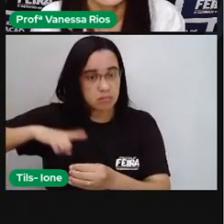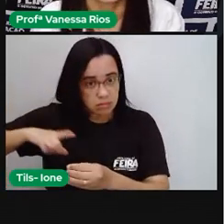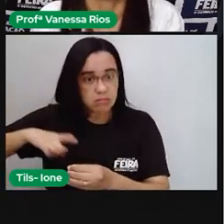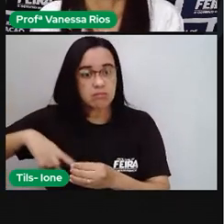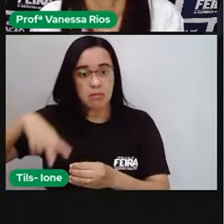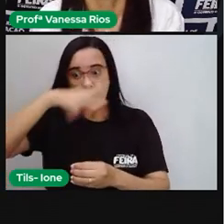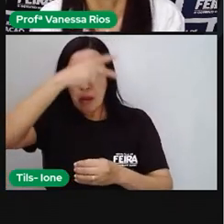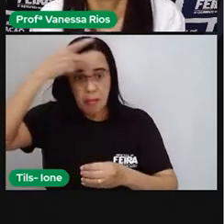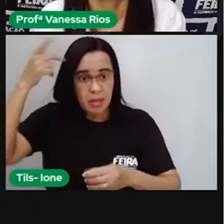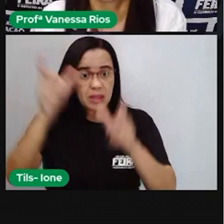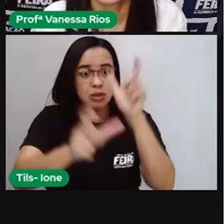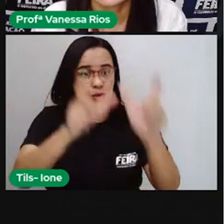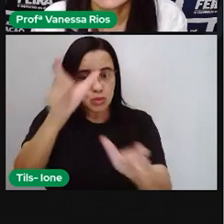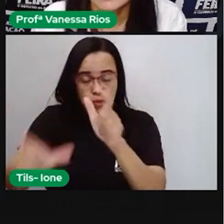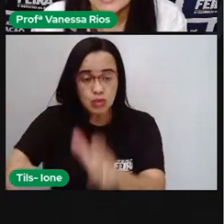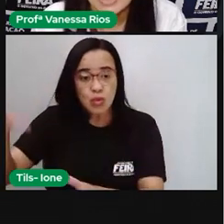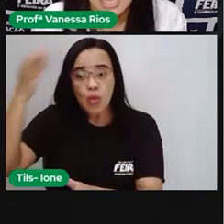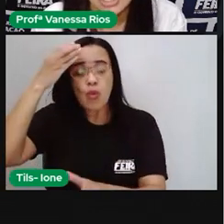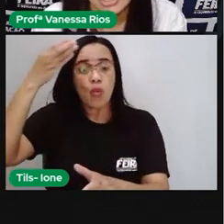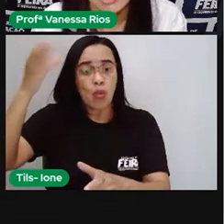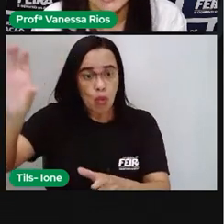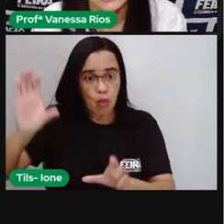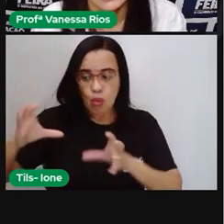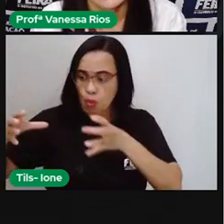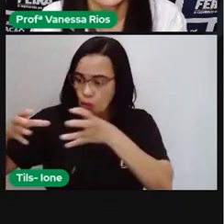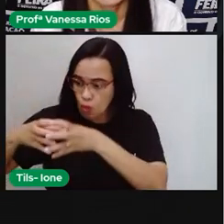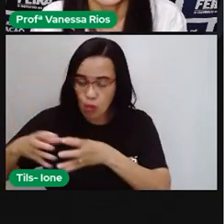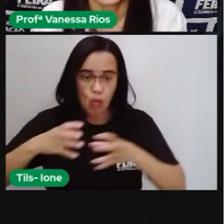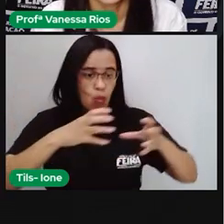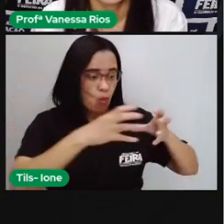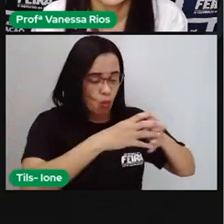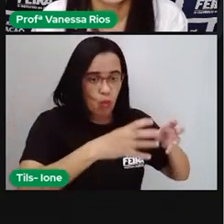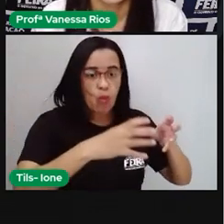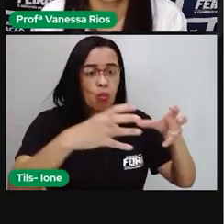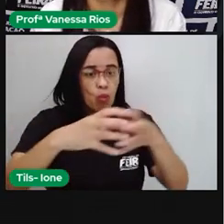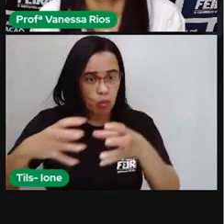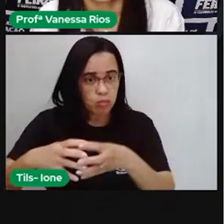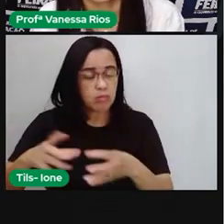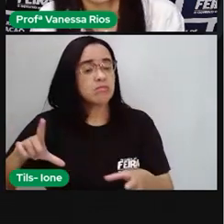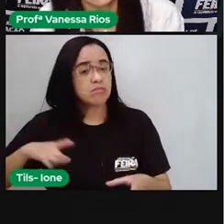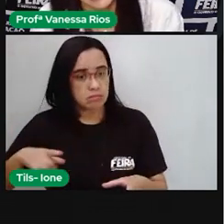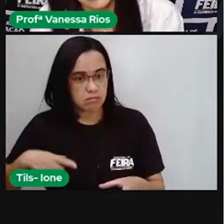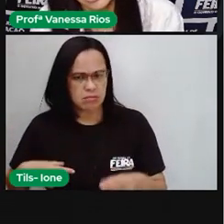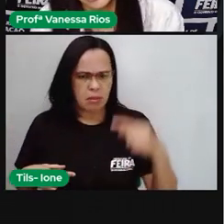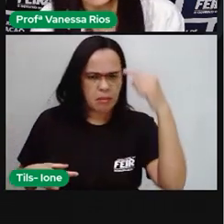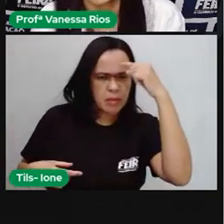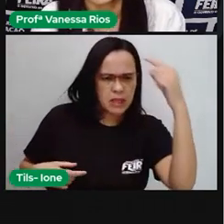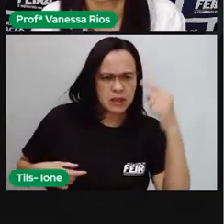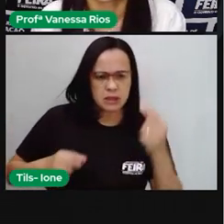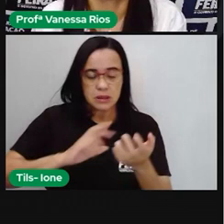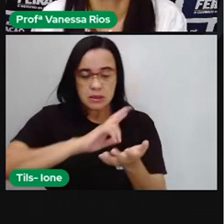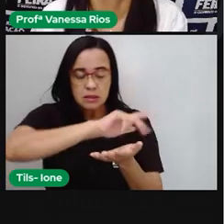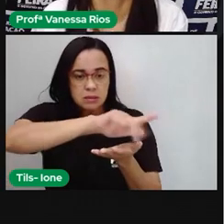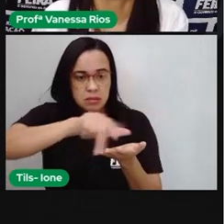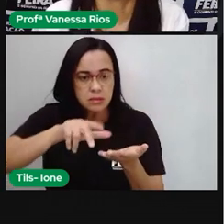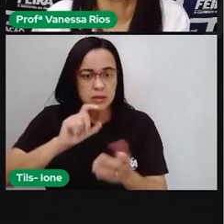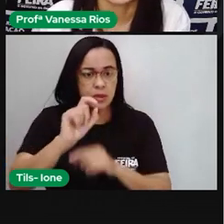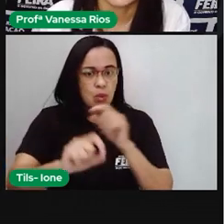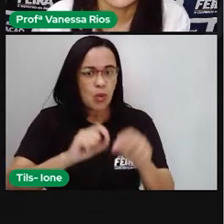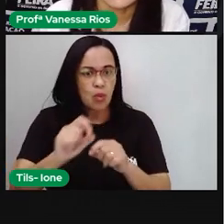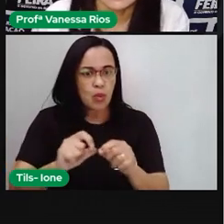muitas culturas, muitos grupos étnicos. Então, quando a gente pensa em diversidade, a gente pensa em